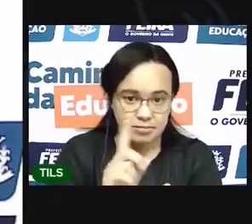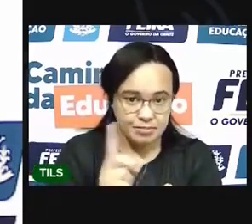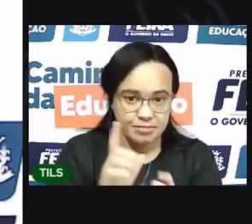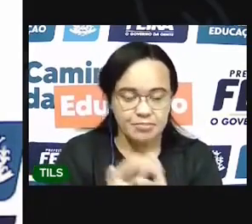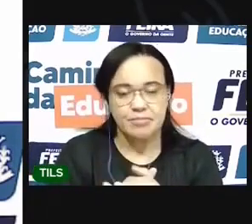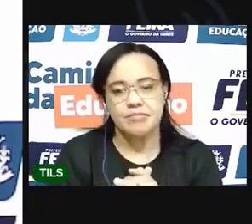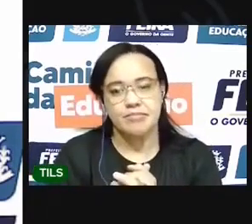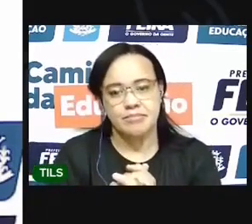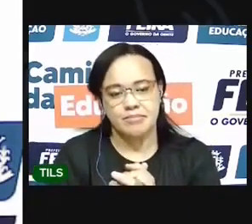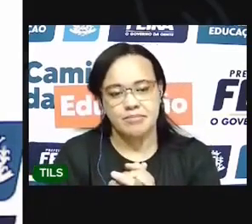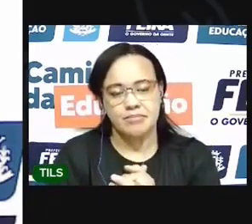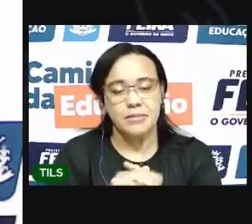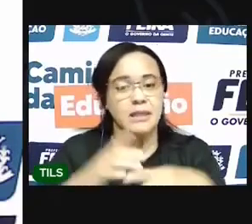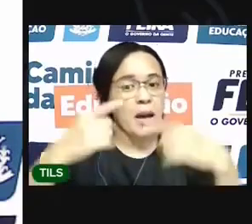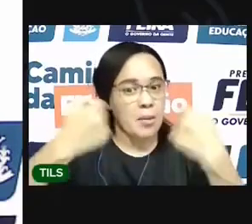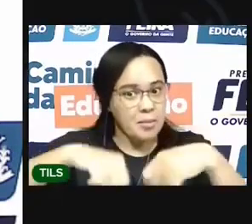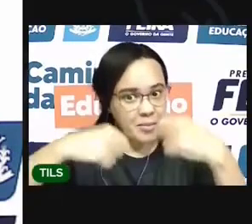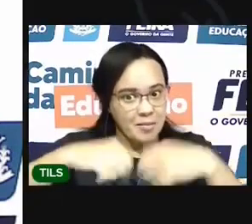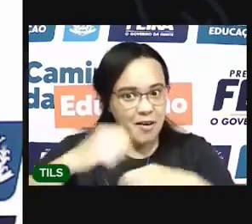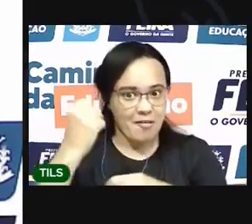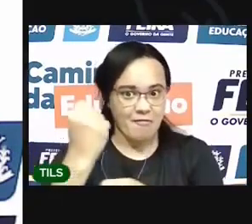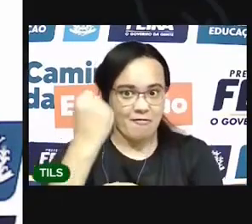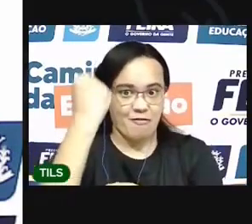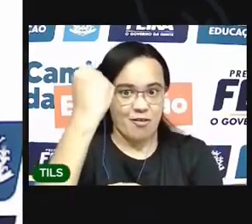Tem que ser um barquinho resistente